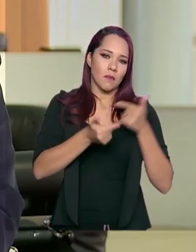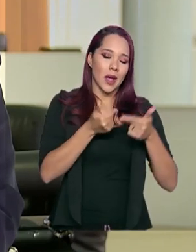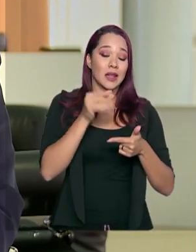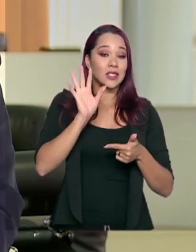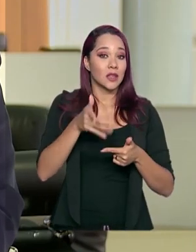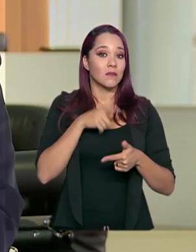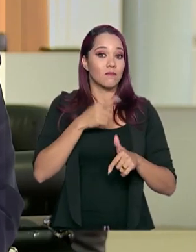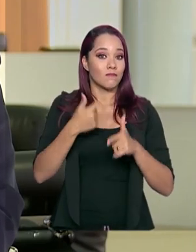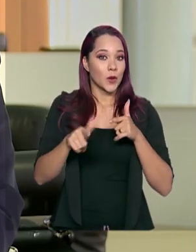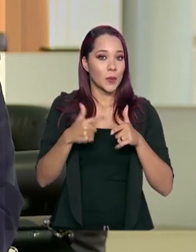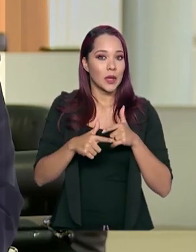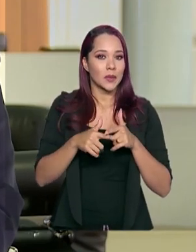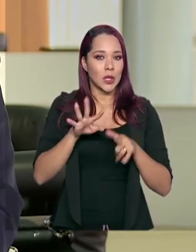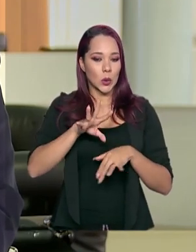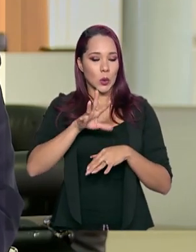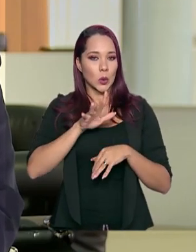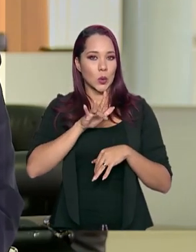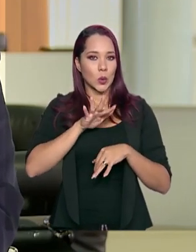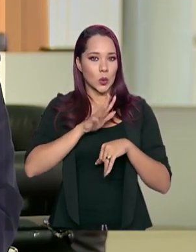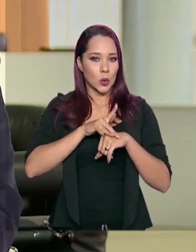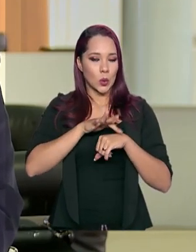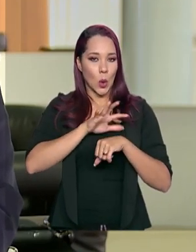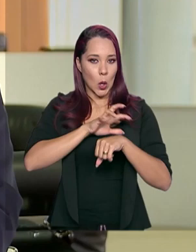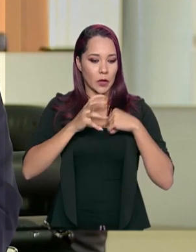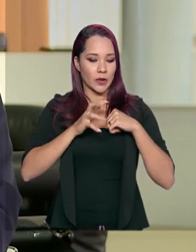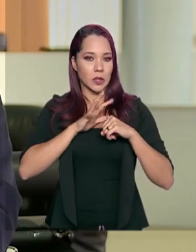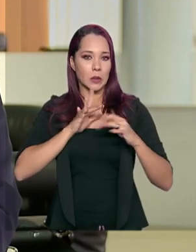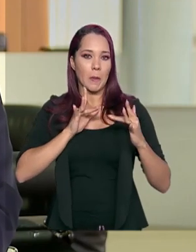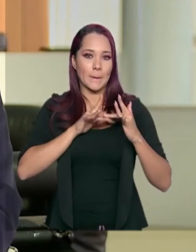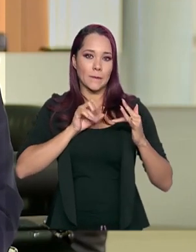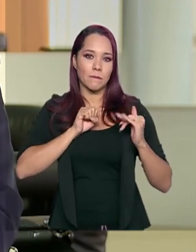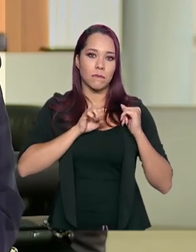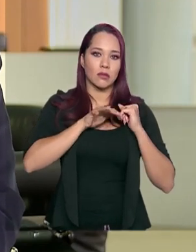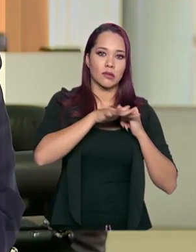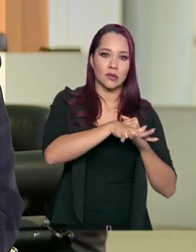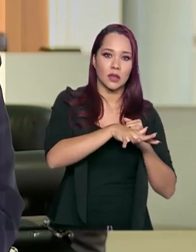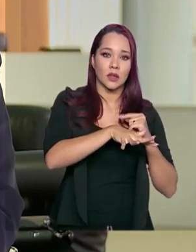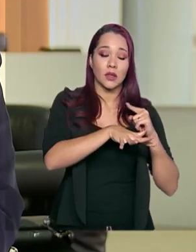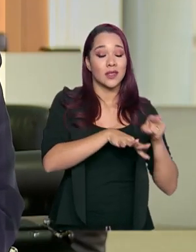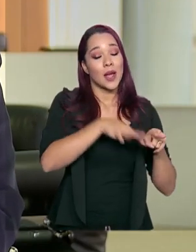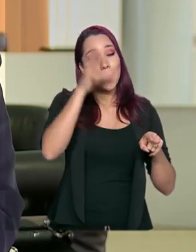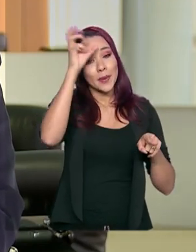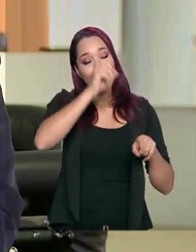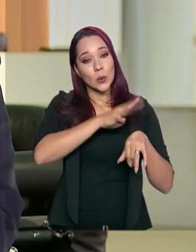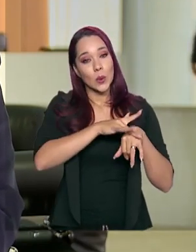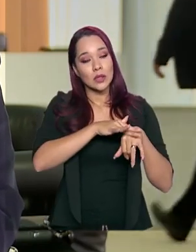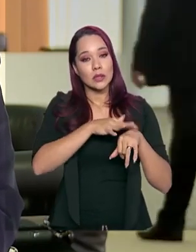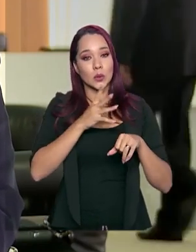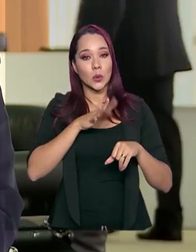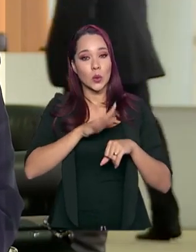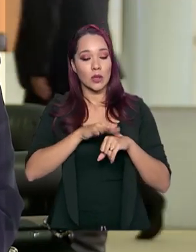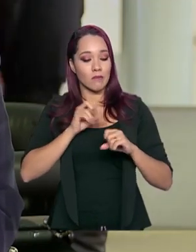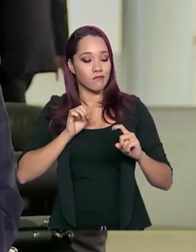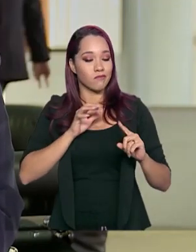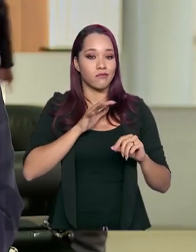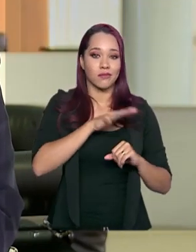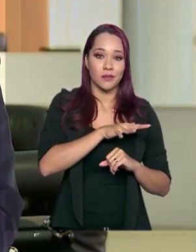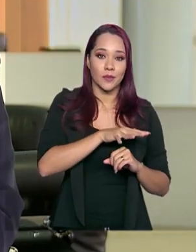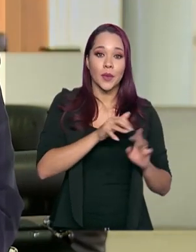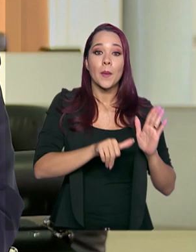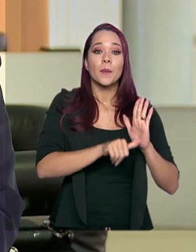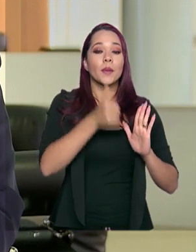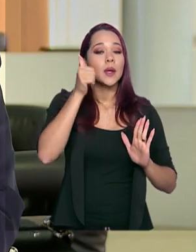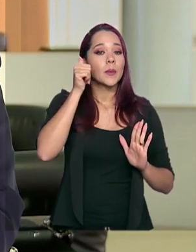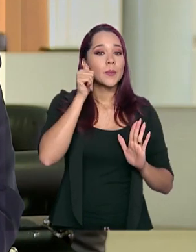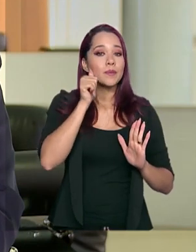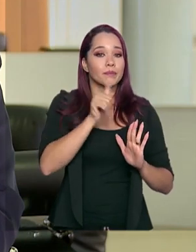problema e ele acabou transmitindo sem querer. Ele não sabia. A gente estava aprendendo sobre a doença ainda. Ele acabou transmitindo. Inclusive, a primeira moça que